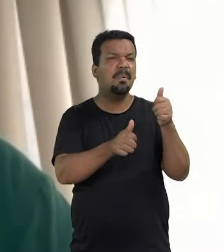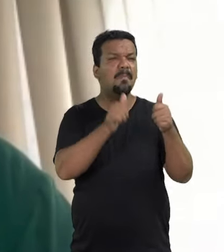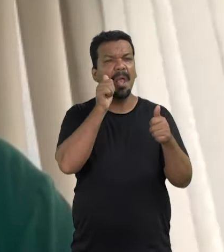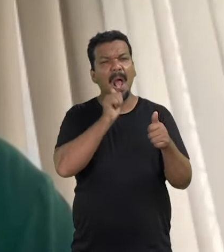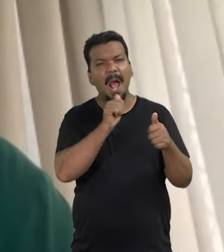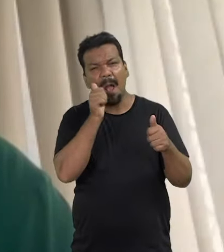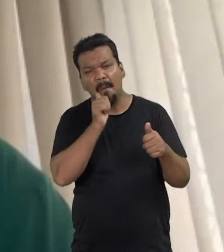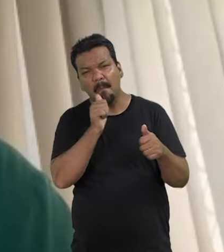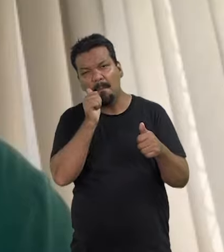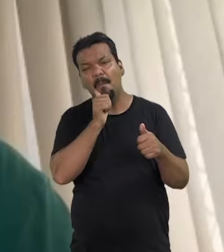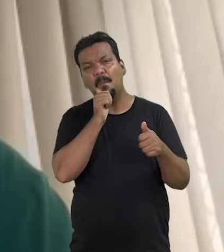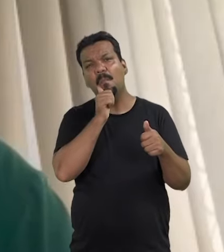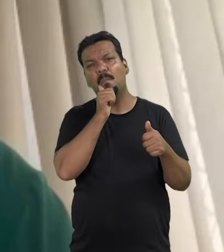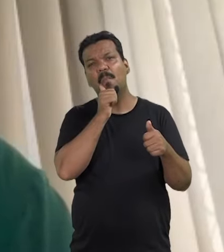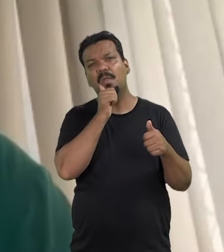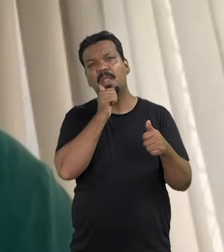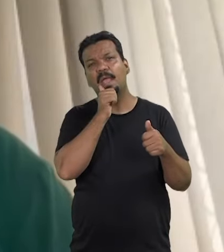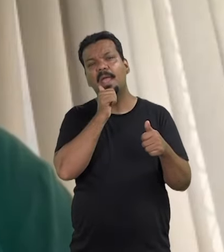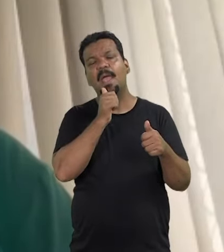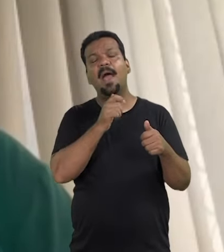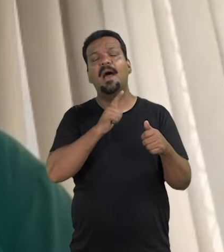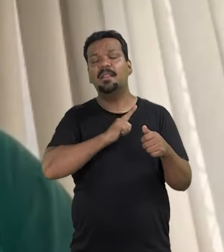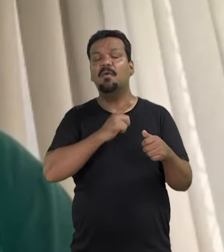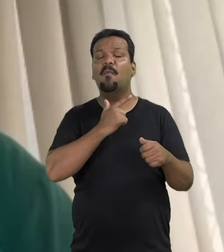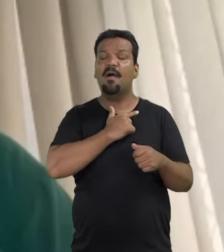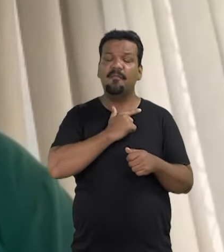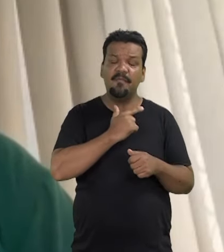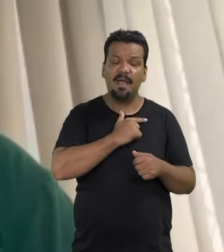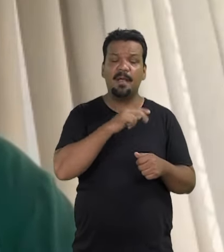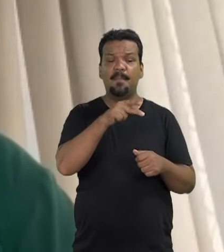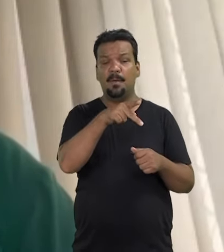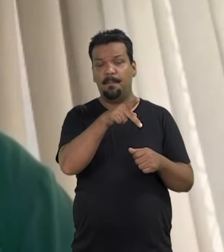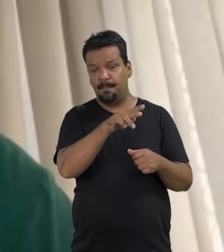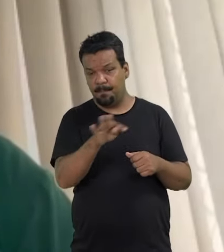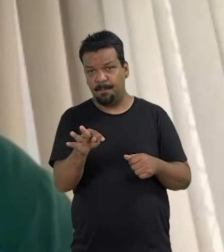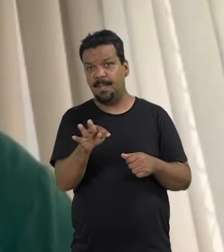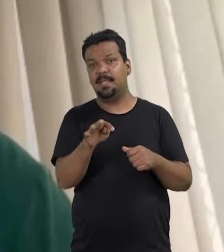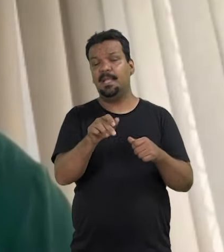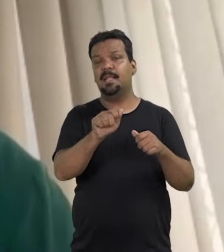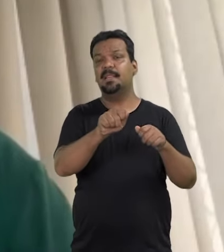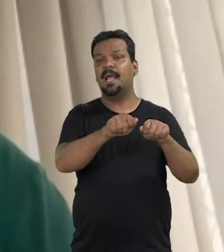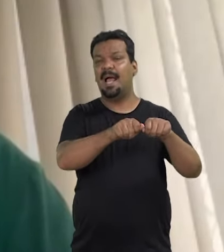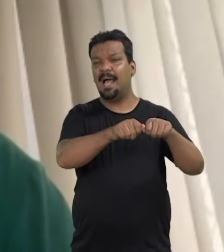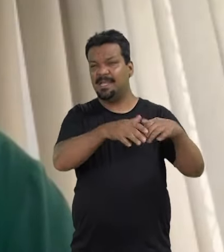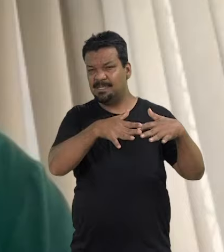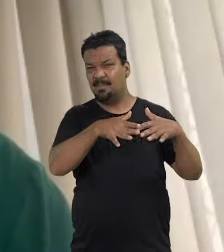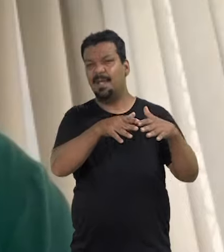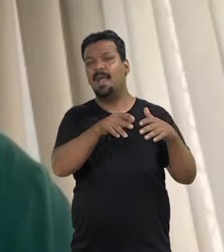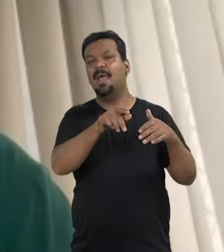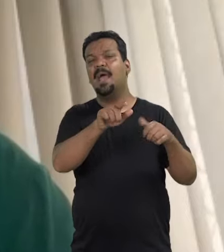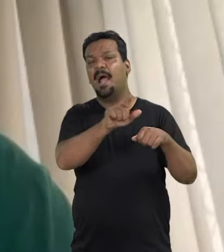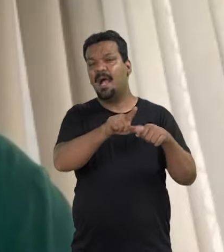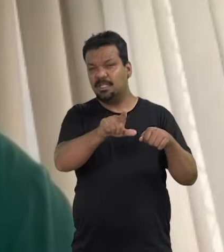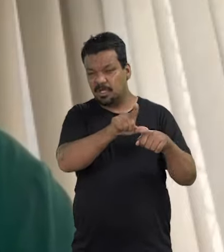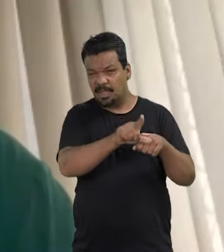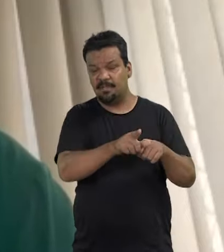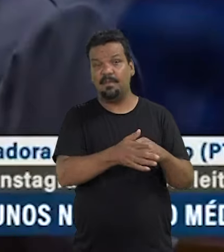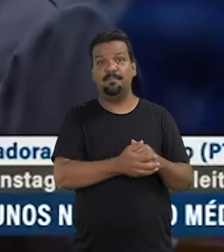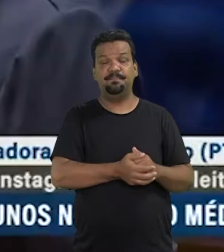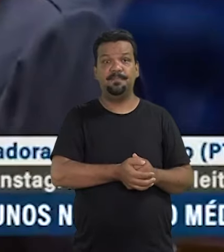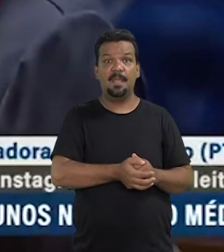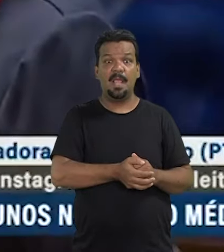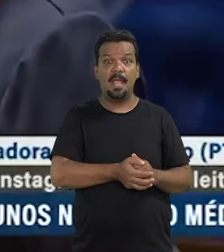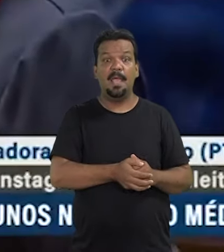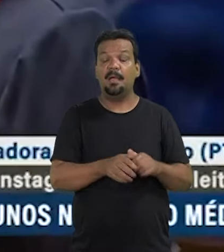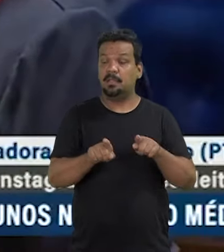fui a primeira mulher junto com Cessa Ribeiro a ocupar uma vaga pelo PT na Assembleia Legislativa de Pernambuco.